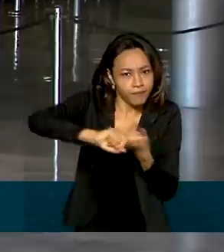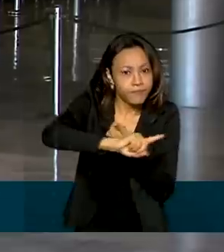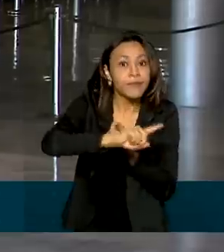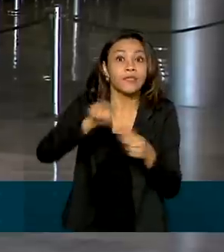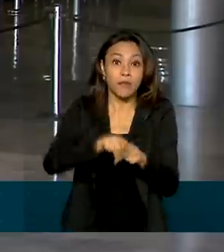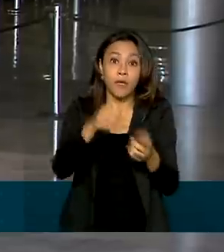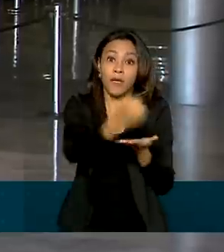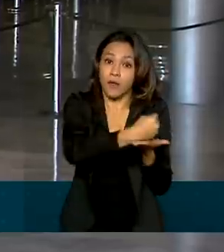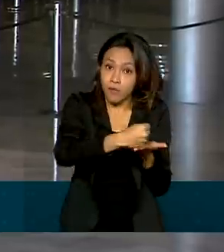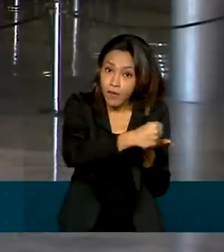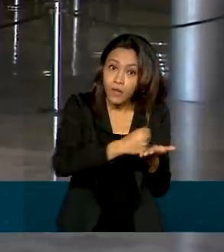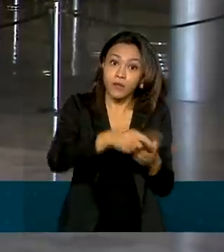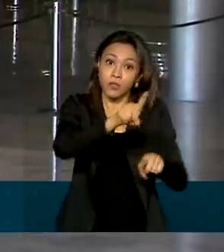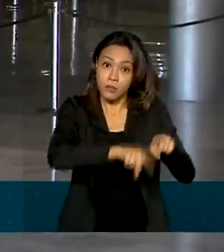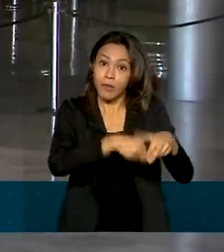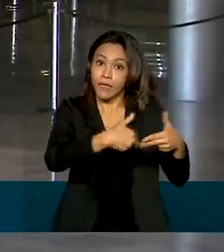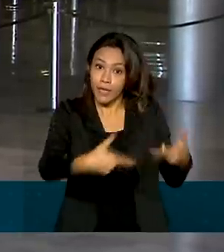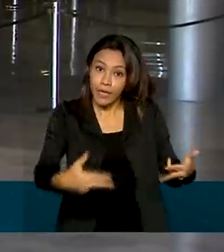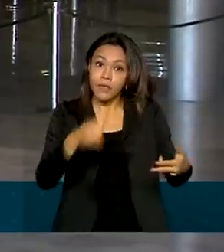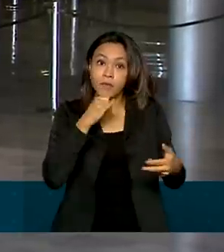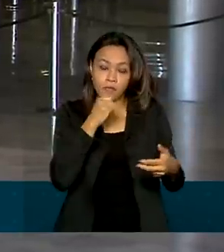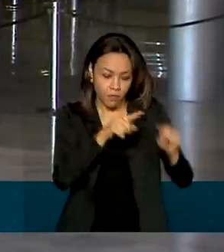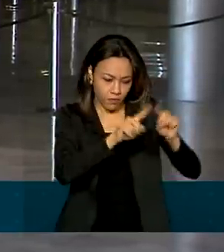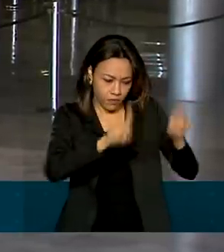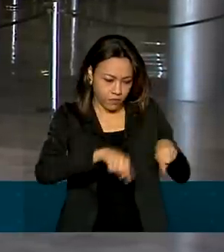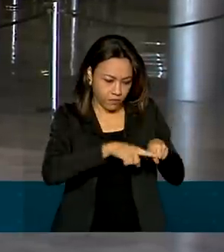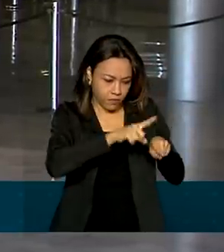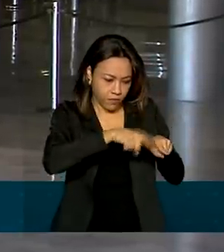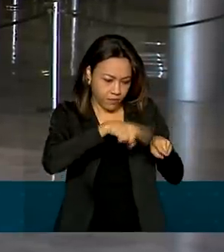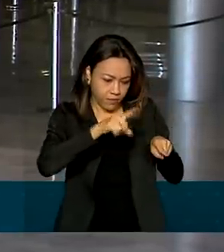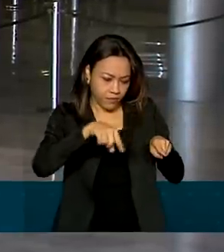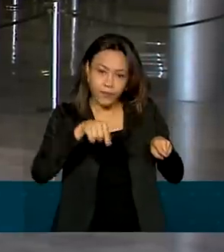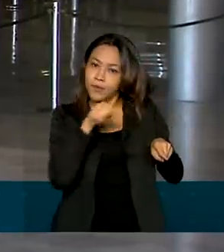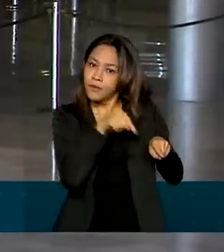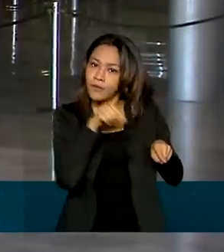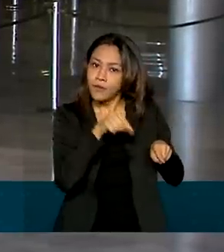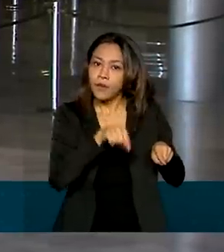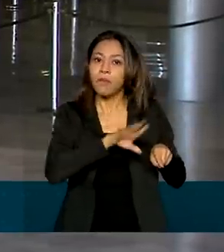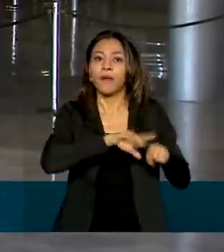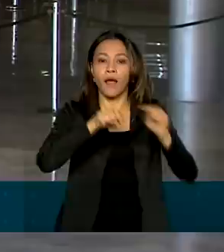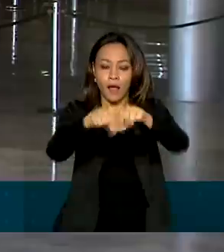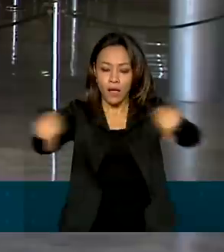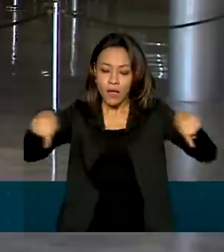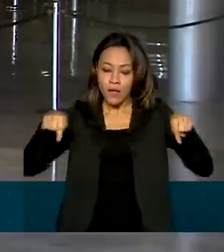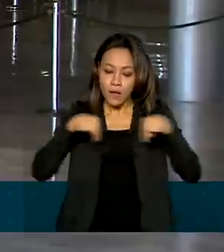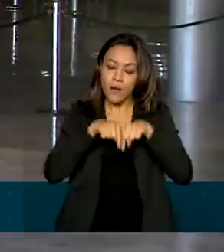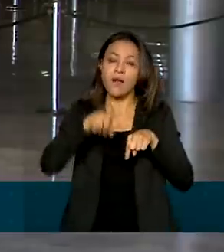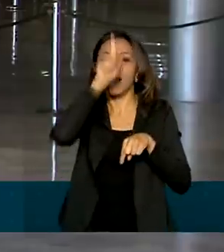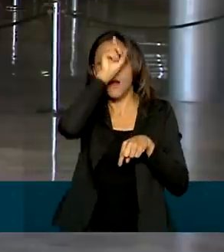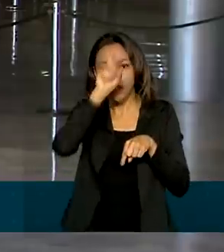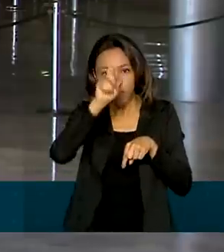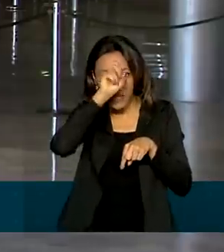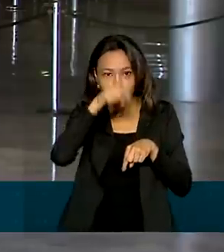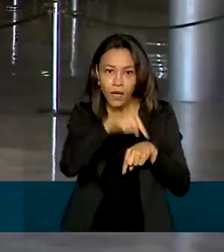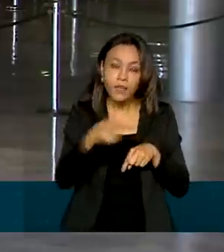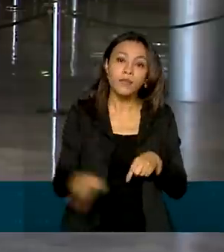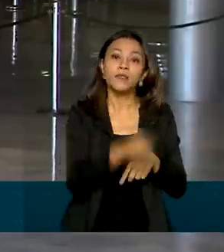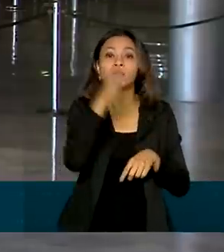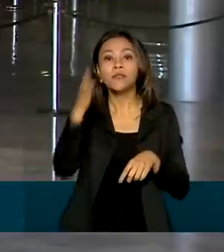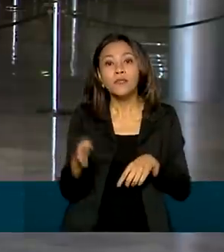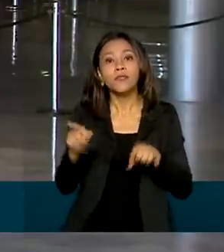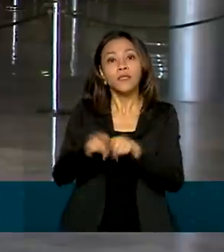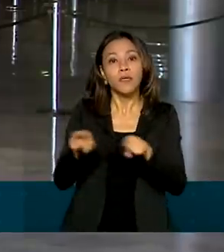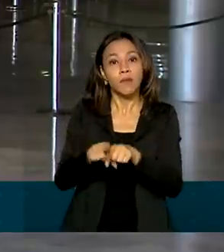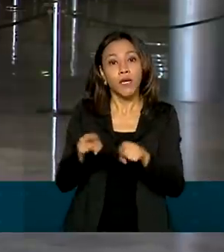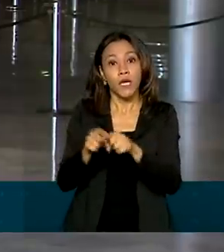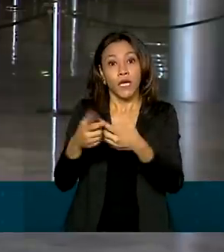medicamentos, equipamentos como monitores para leitos clínicos e de unidades de terapia intensiva e caminhões tanque